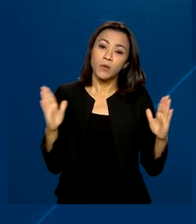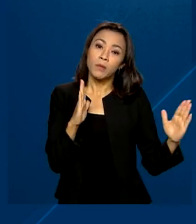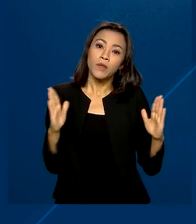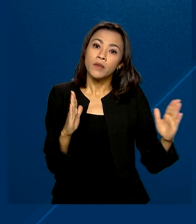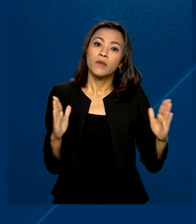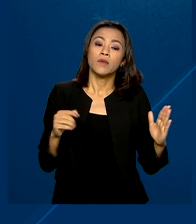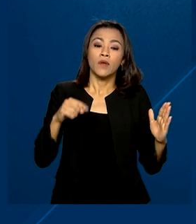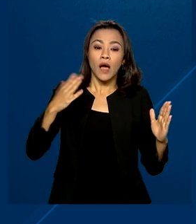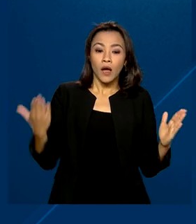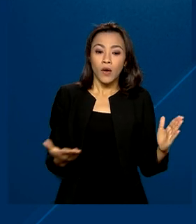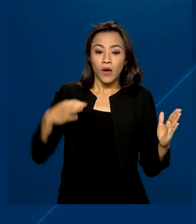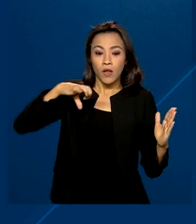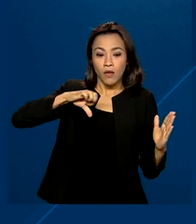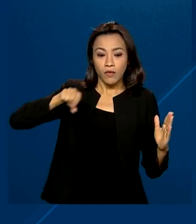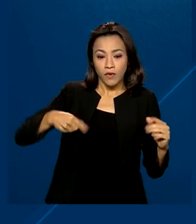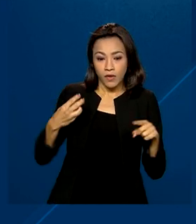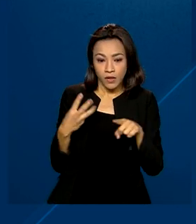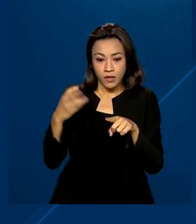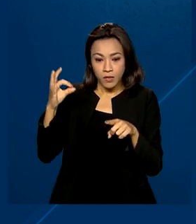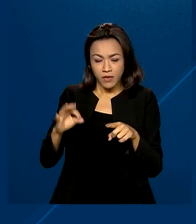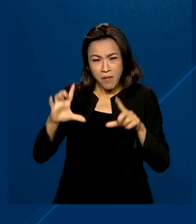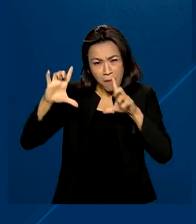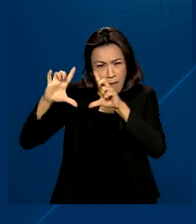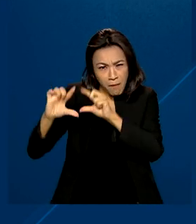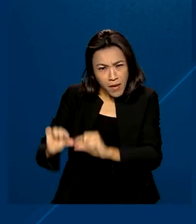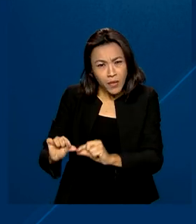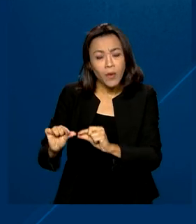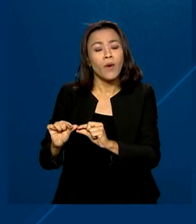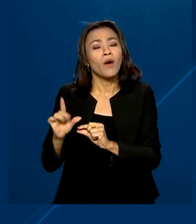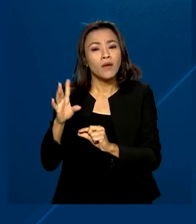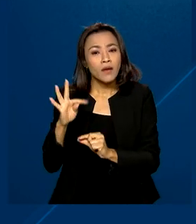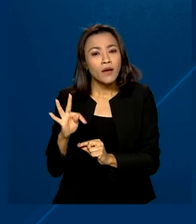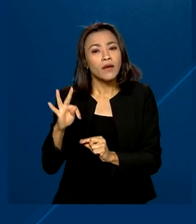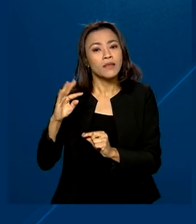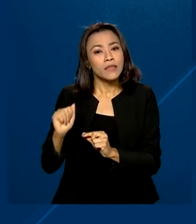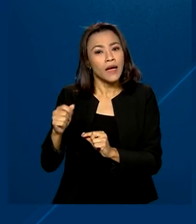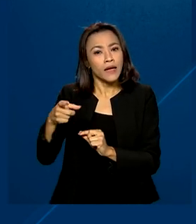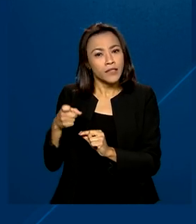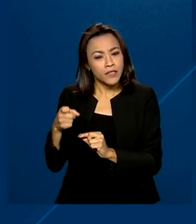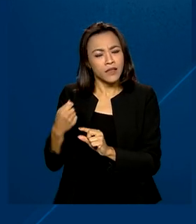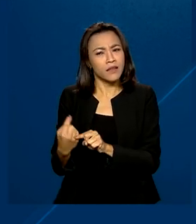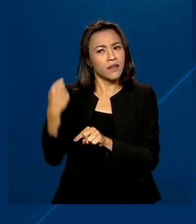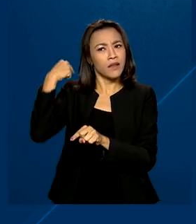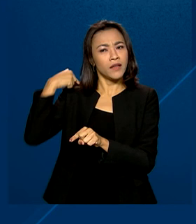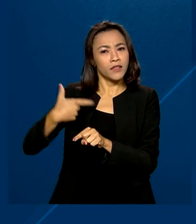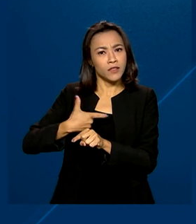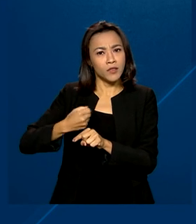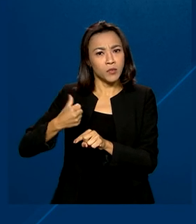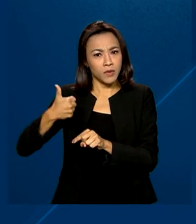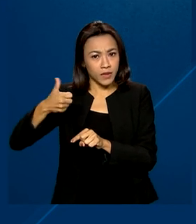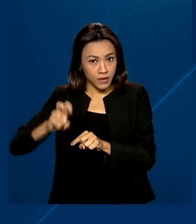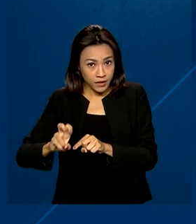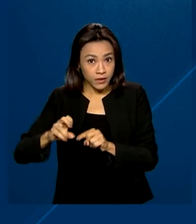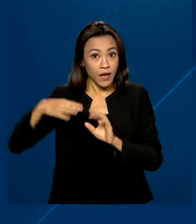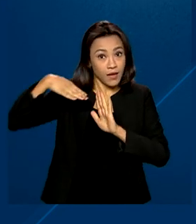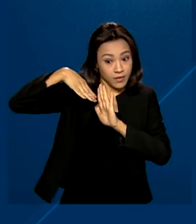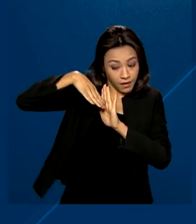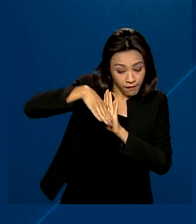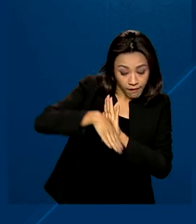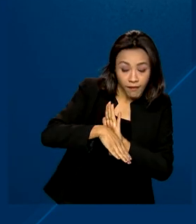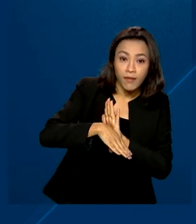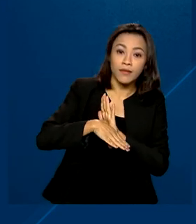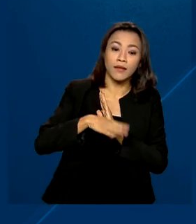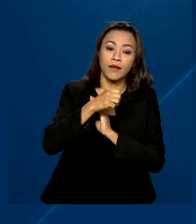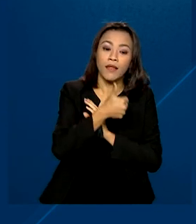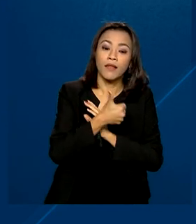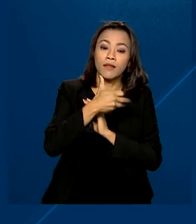em 9,3%. Foi a menor taxa para um segundo trimestre desde 2015. Apesar da queda, cerca de